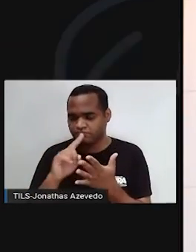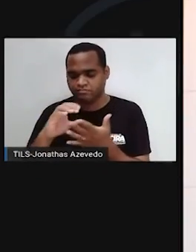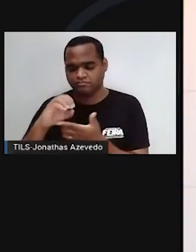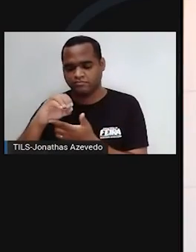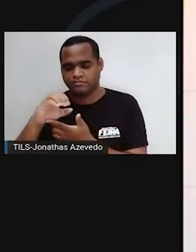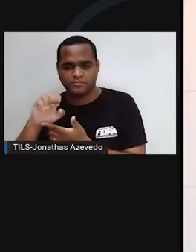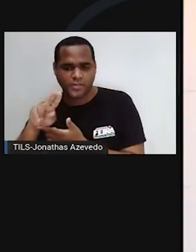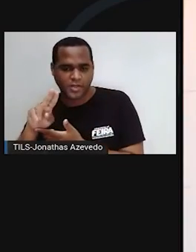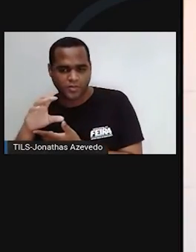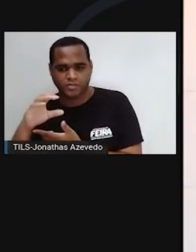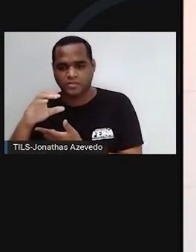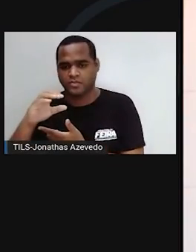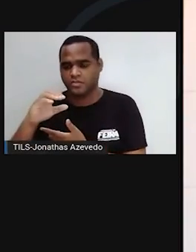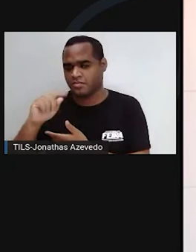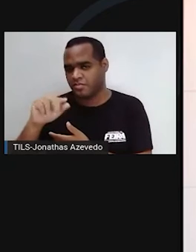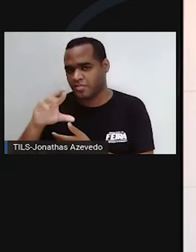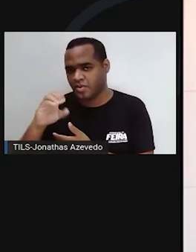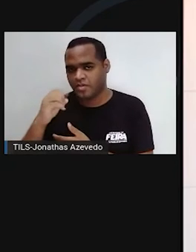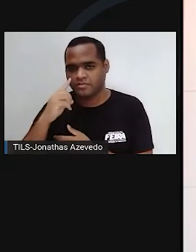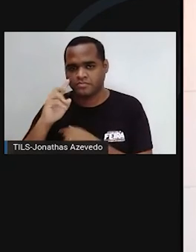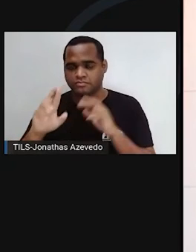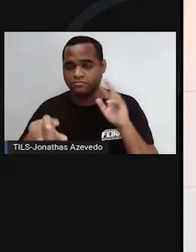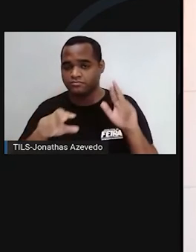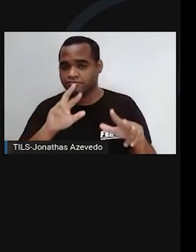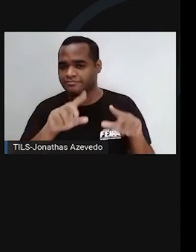Qual a diferença? Vem comigo, você vai saber.